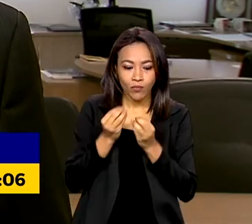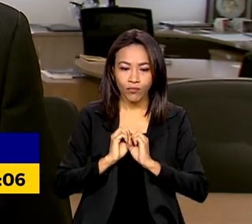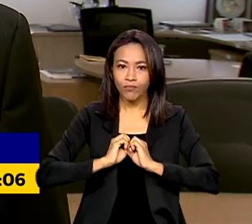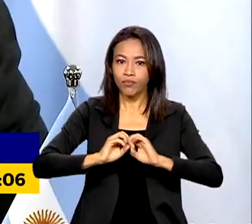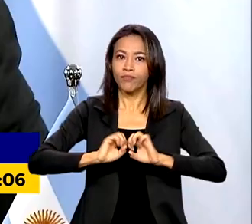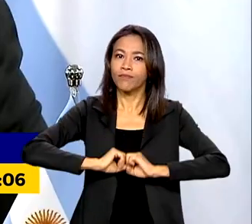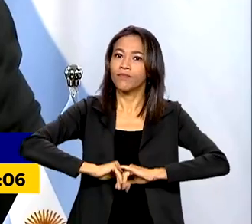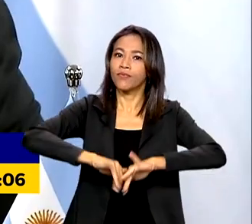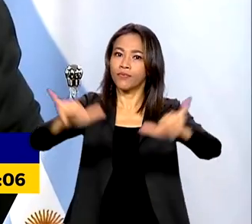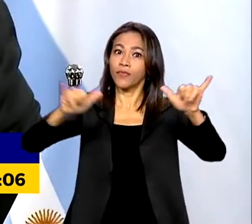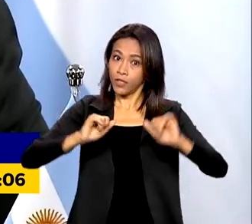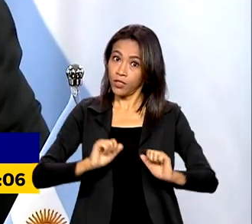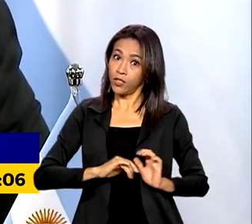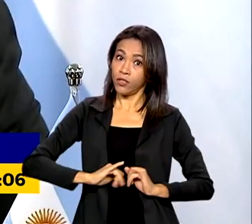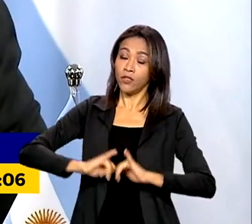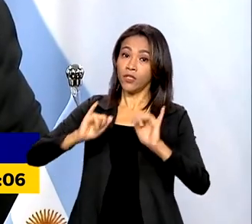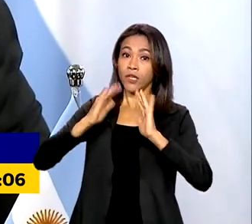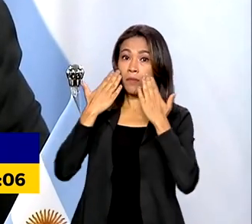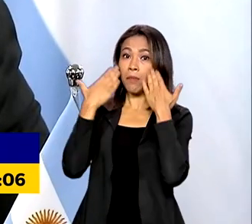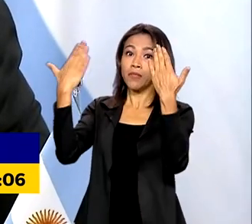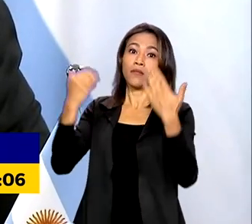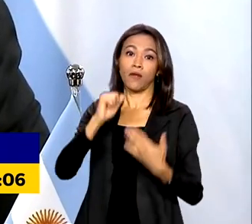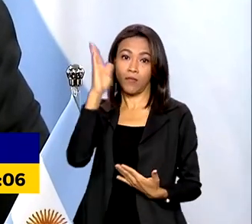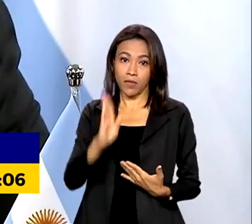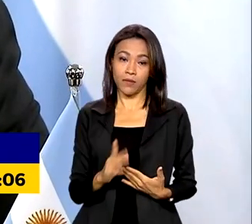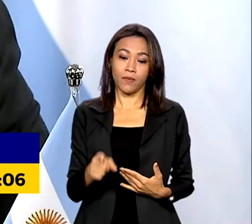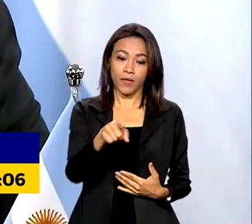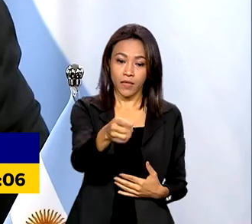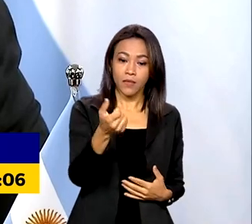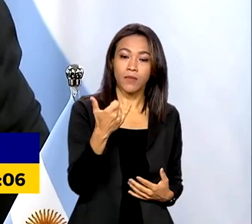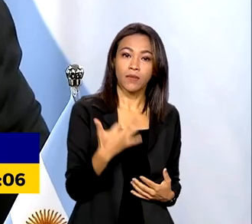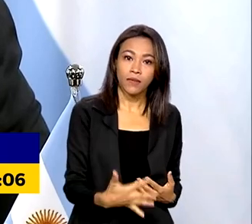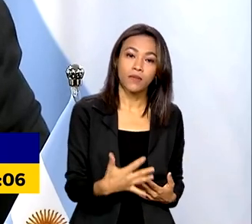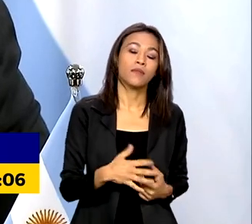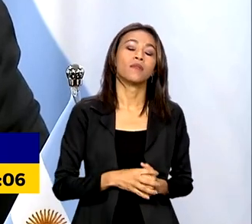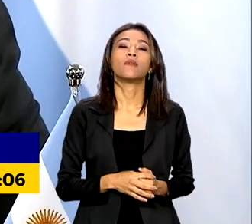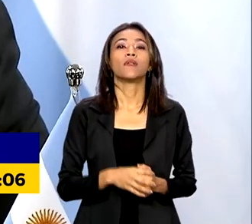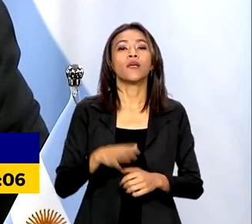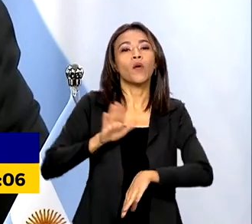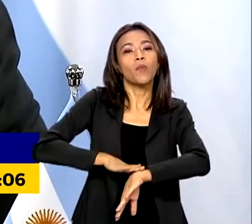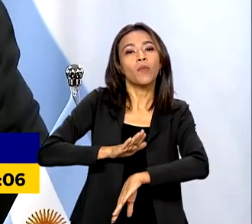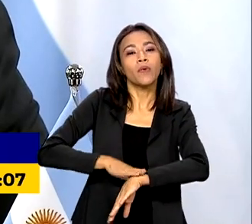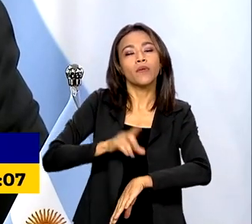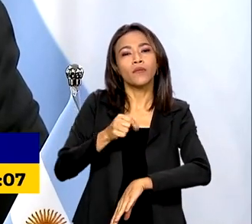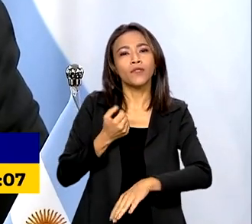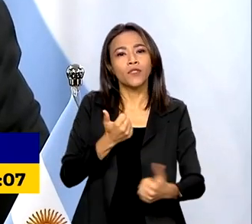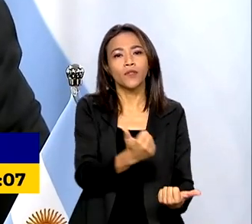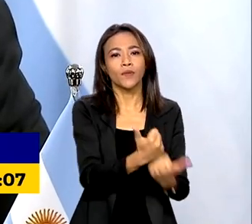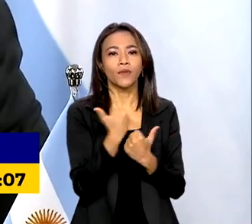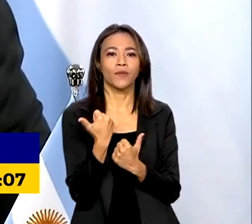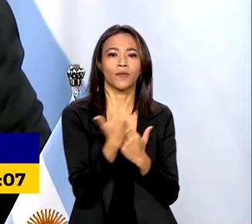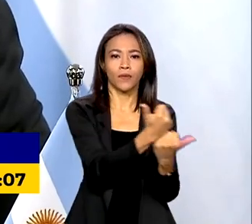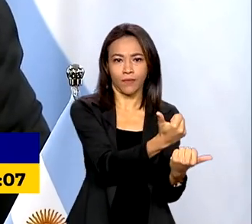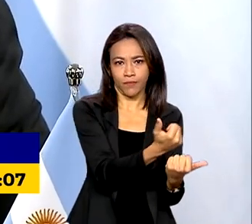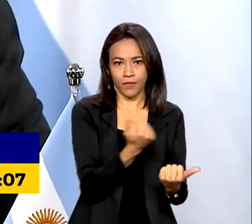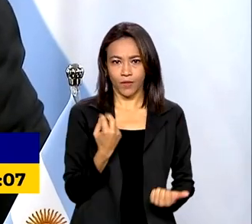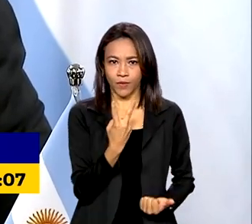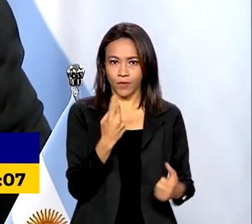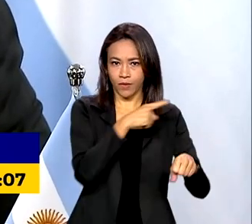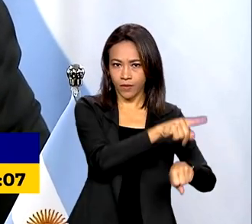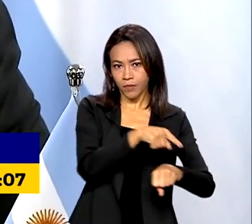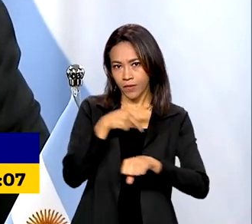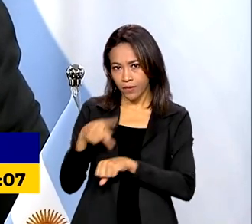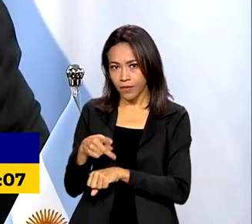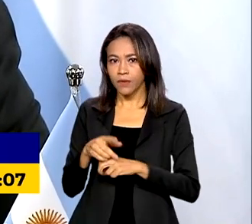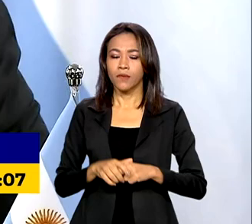Brasil lá fora. Que essa parceria possa semear um momento de grande colaboração e de